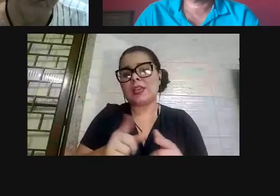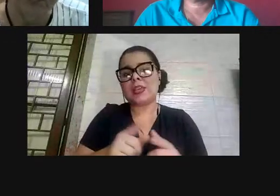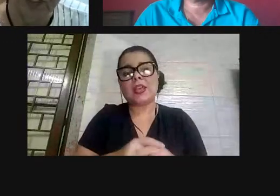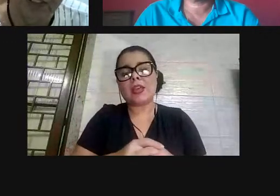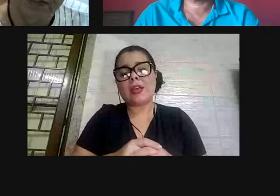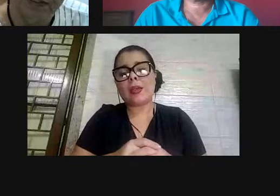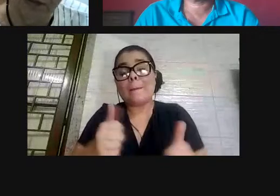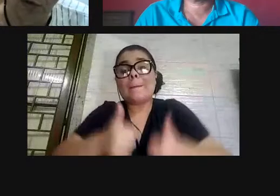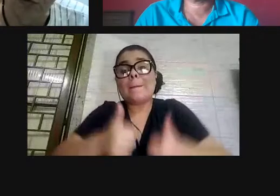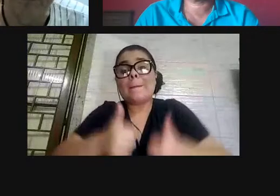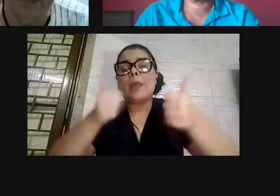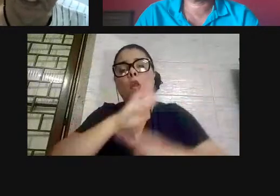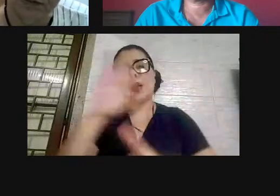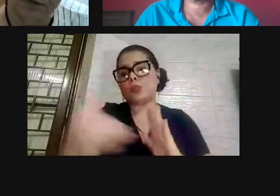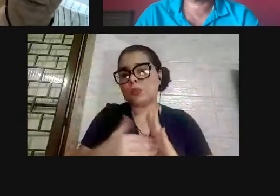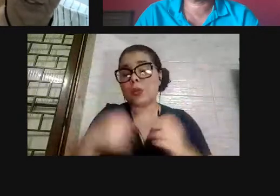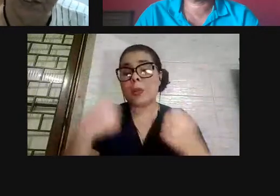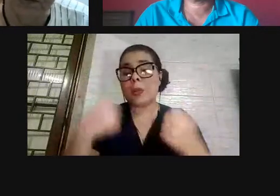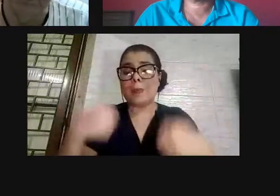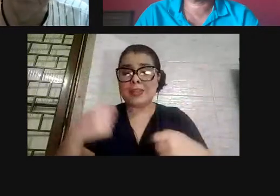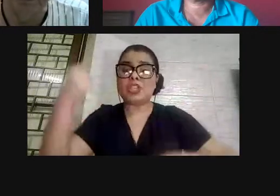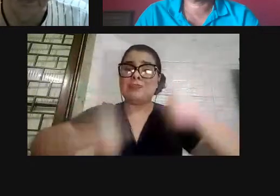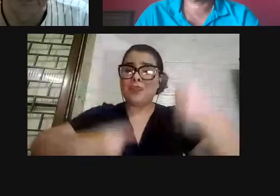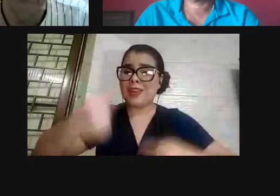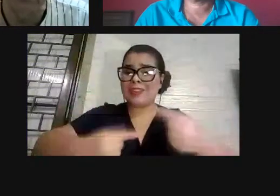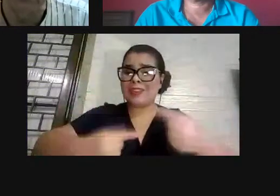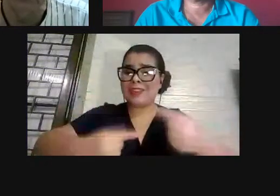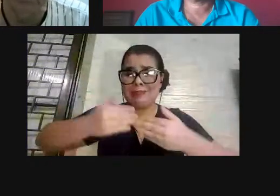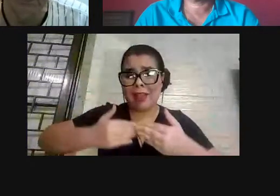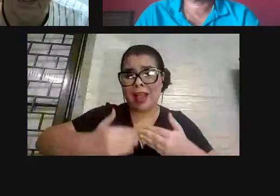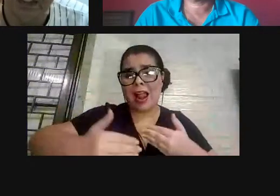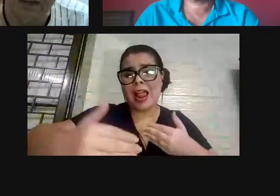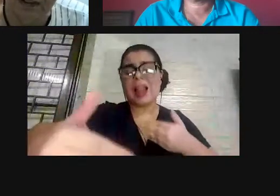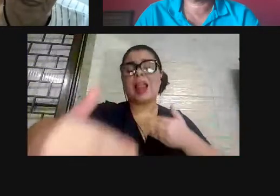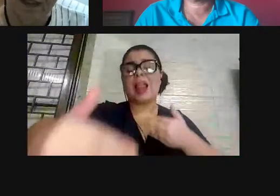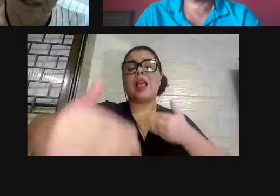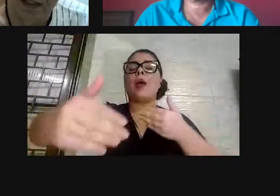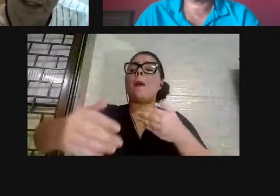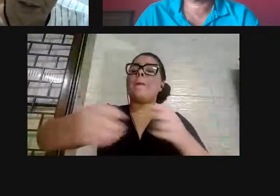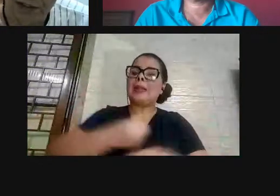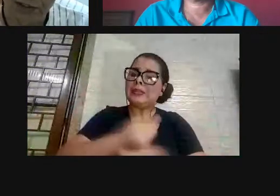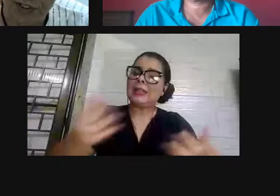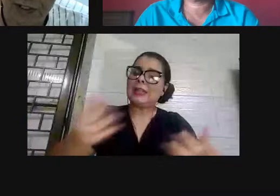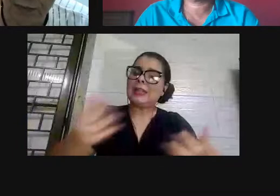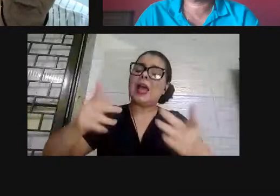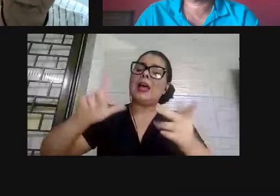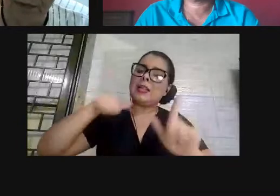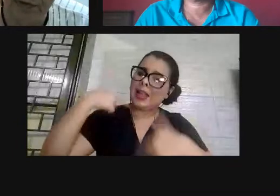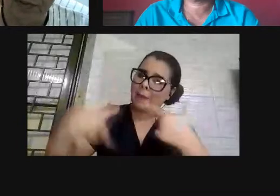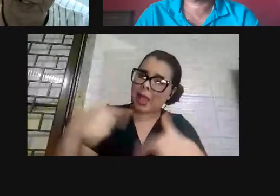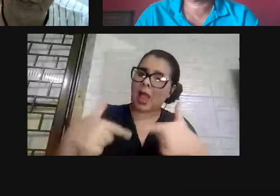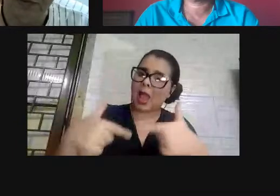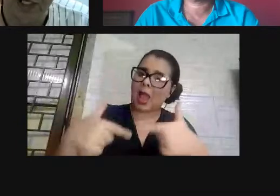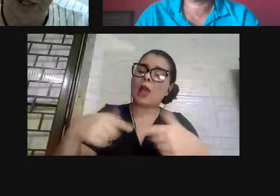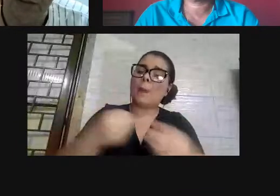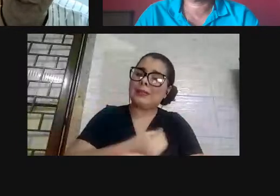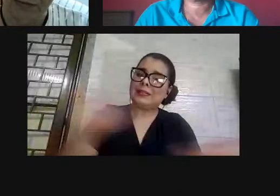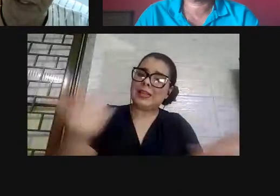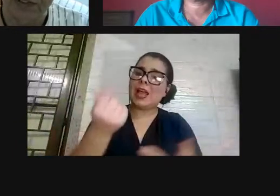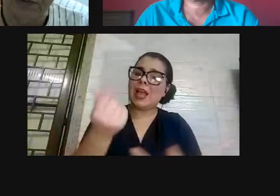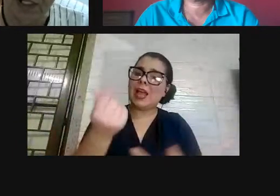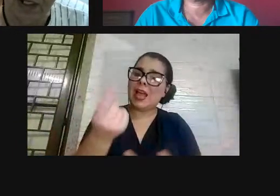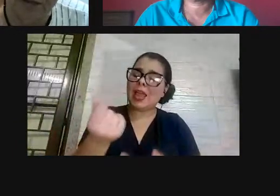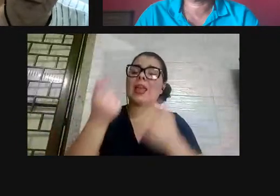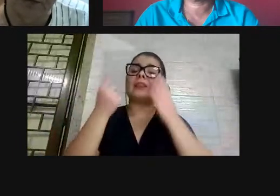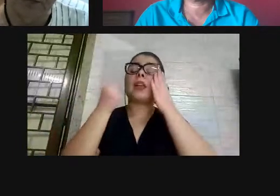que ter políticas estruturantes, de longo prazo, de geração de emprego, de geração de renda, de estímulo na produção nacional,